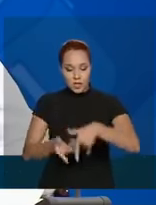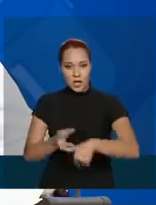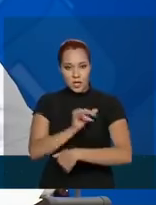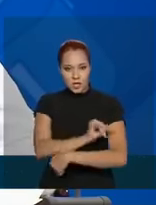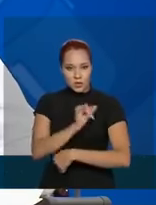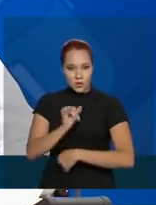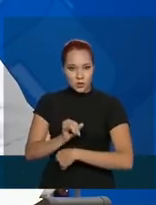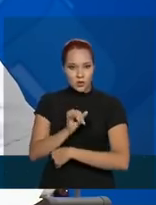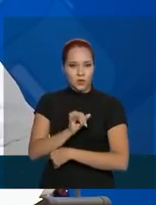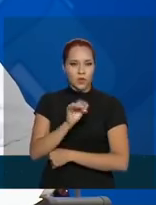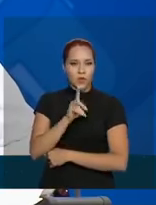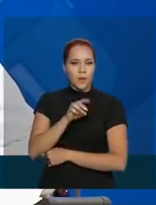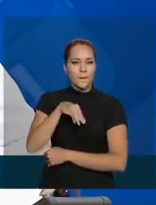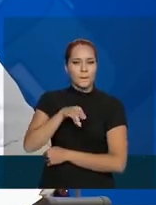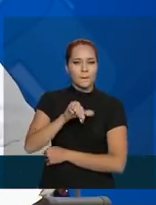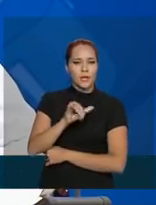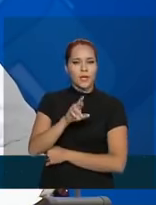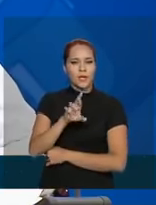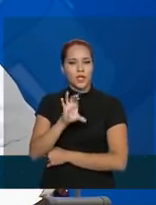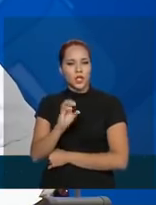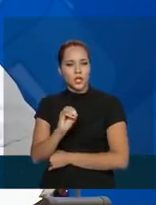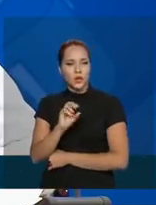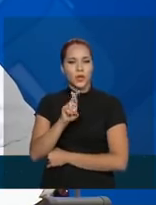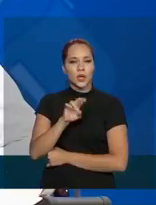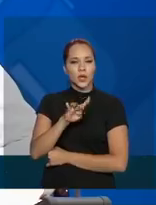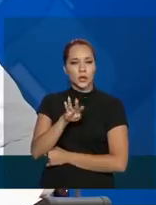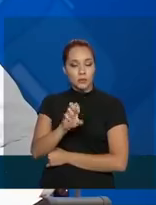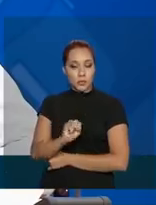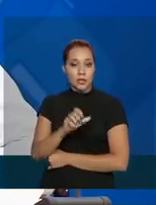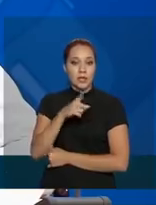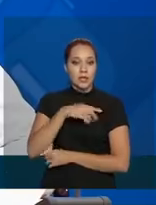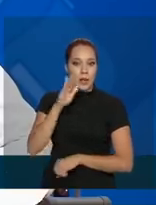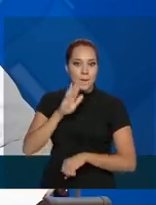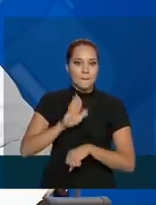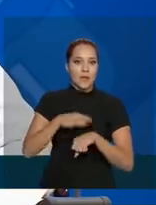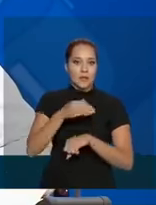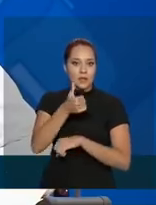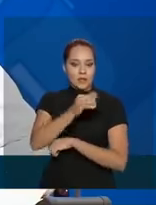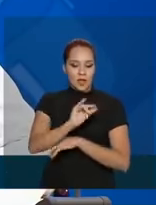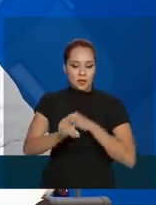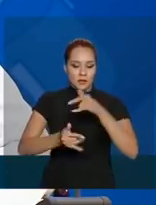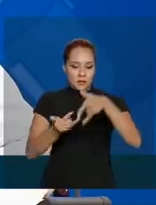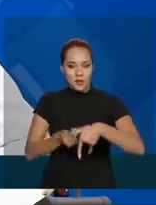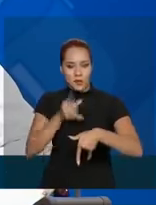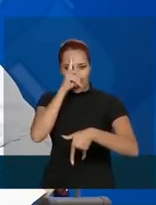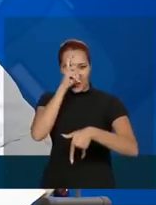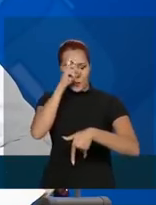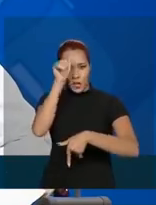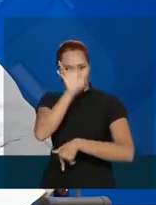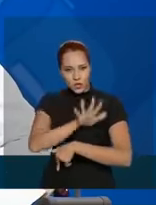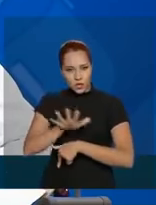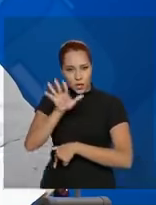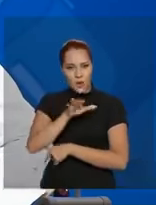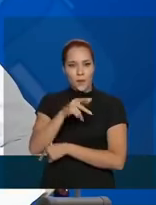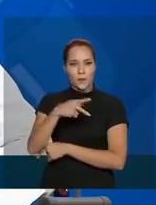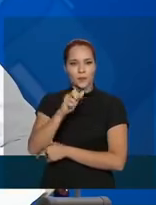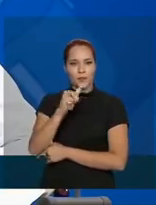Infectologia Emílio Ribas, mais 10 leitos no Hospital Geral Penteado